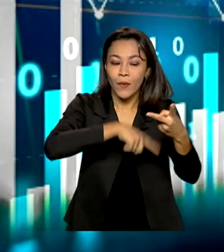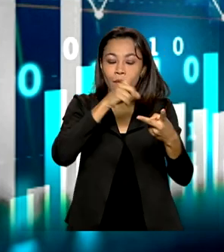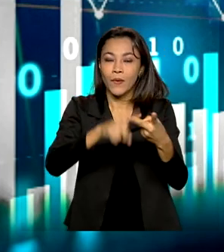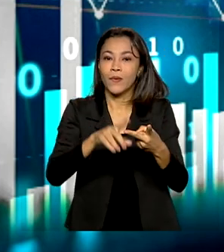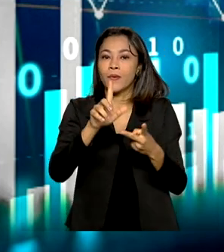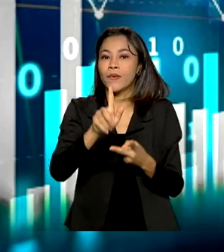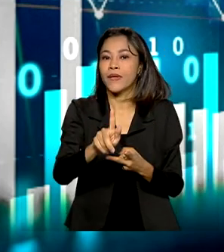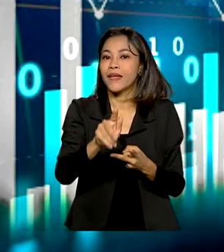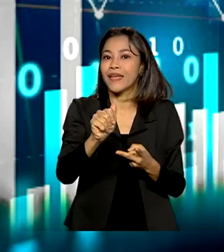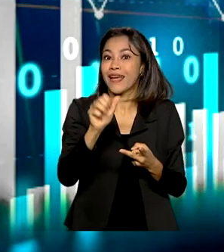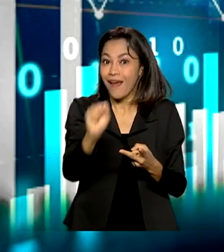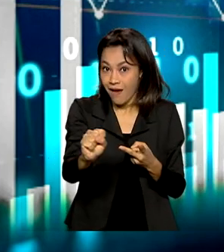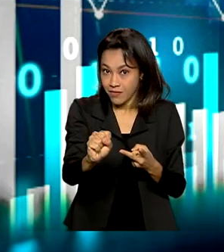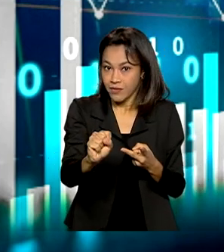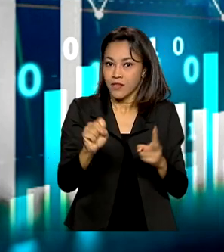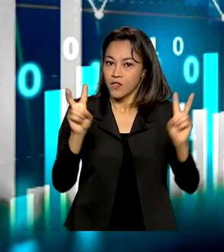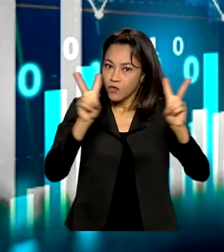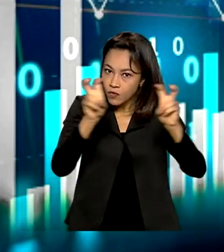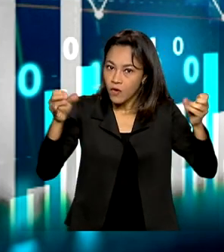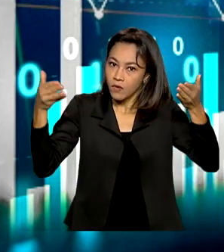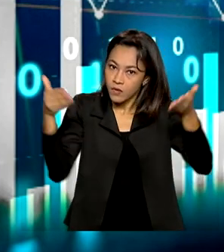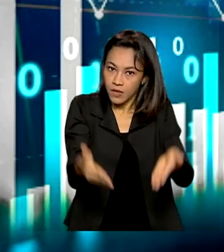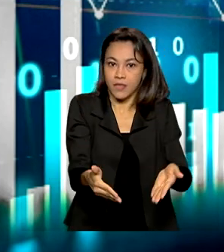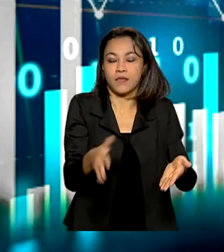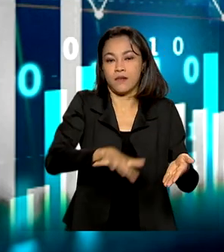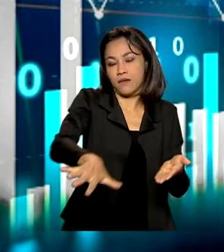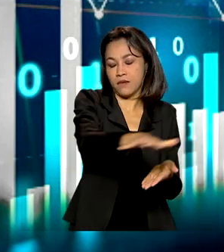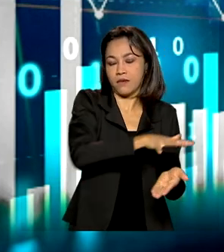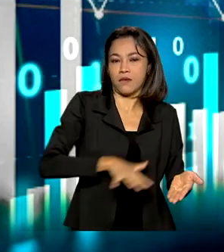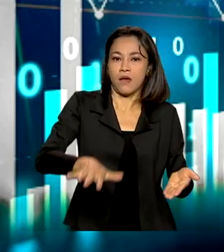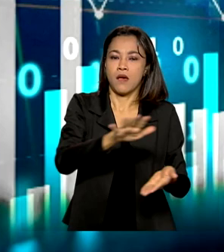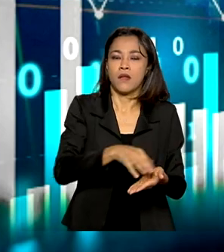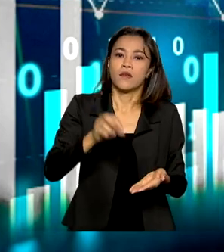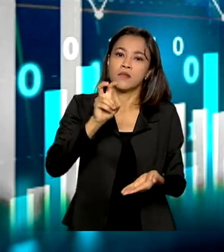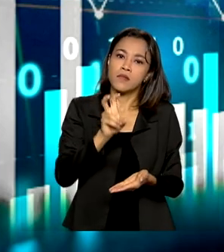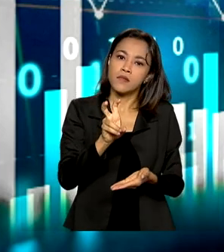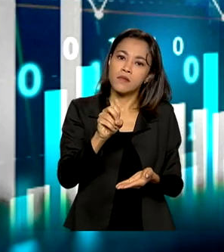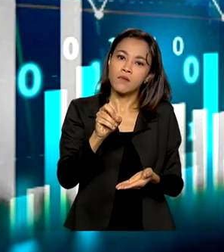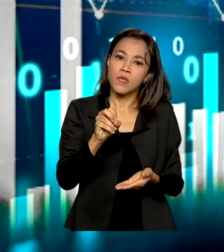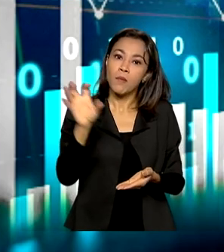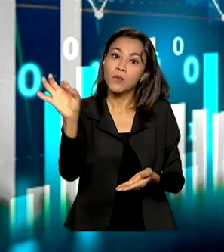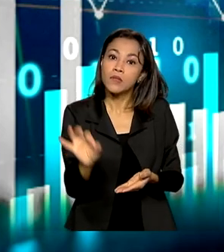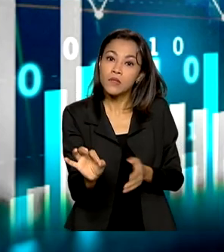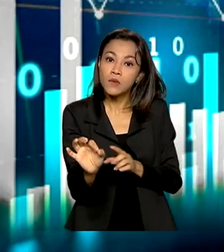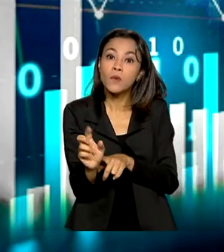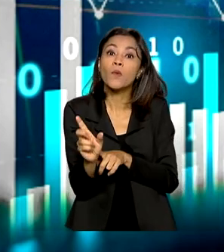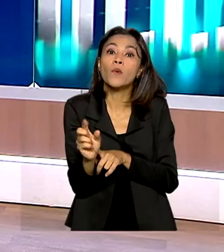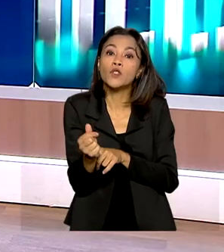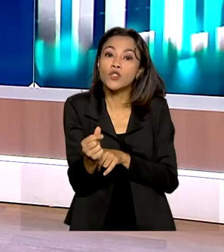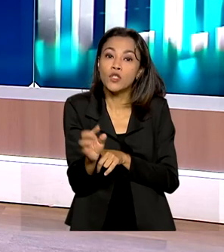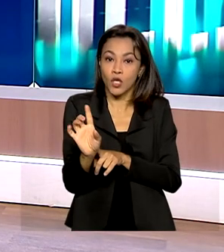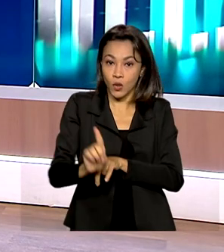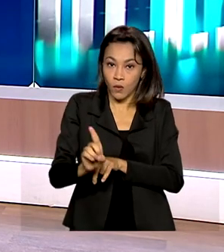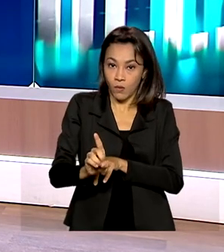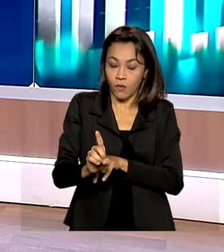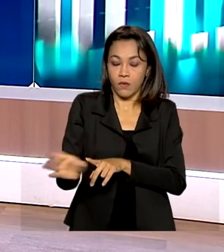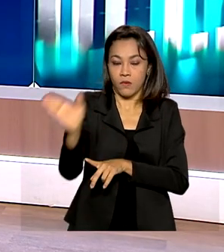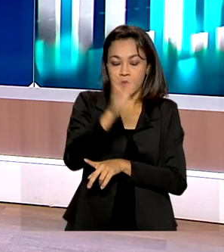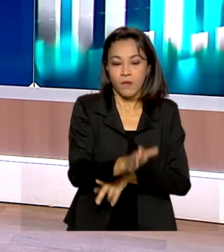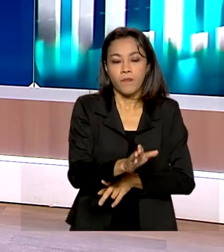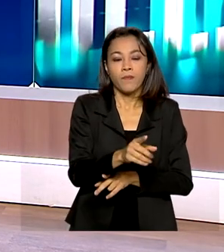tiveram um aumento, todas as mercadorias desse setor, de cerca de 50% em dólares. A expectativa